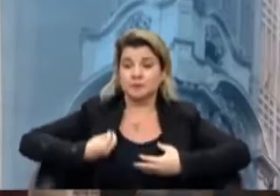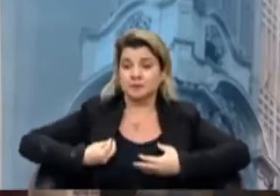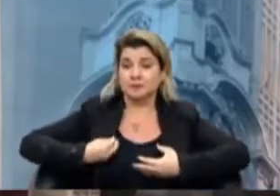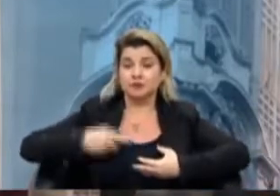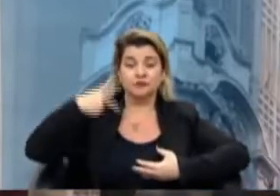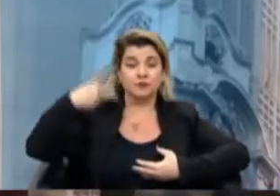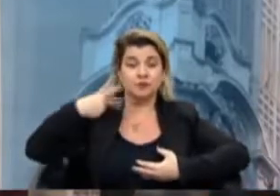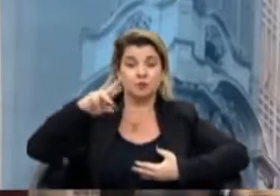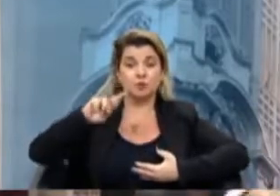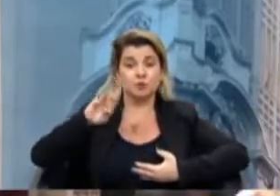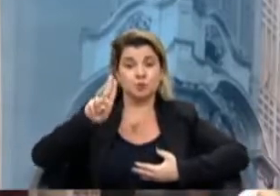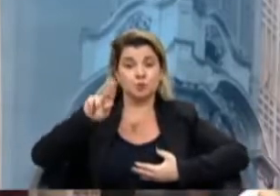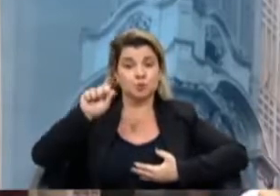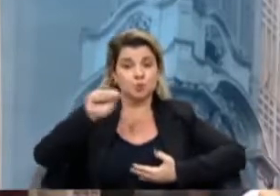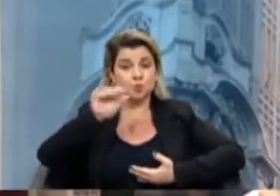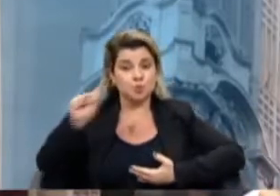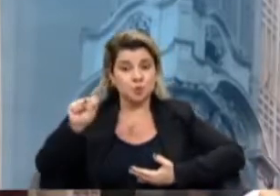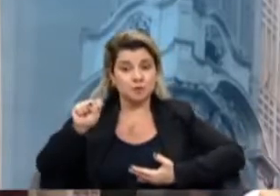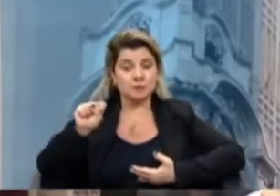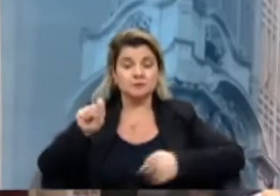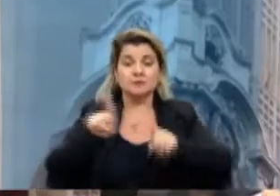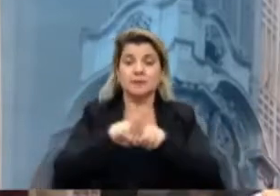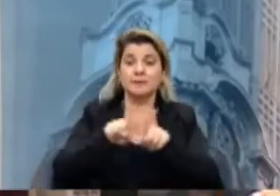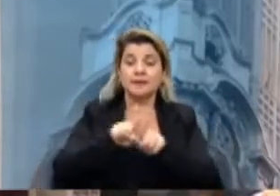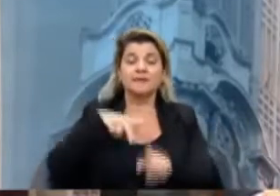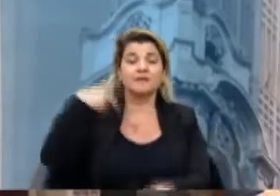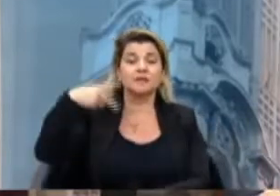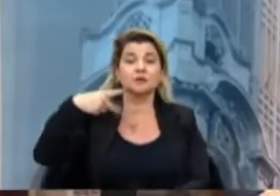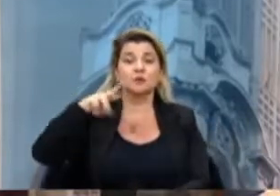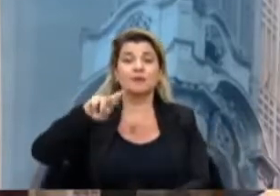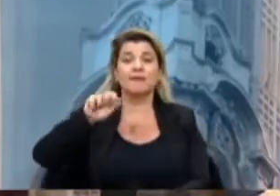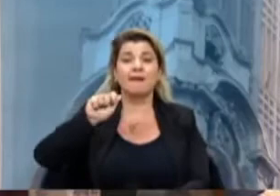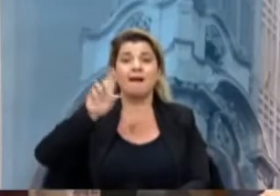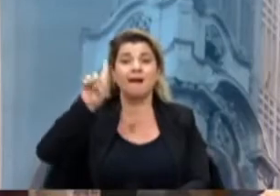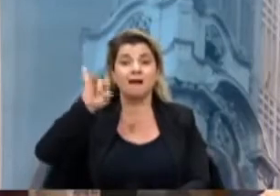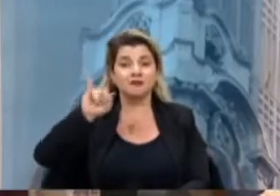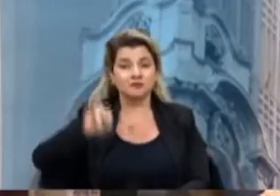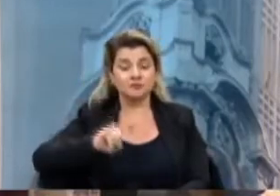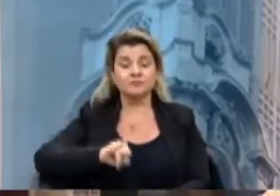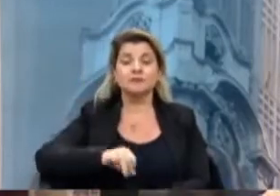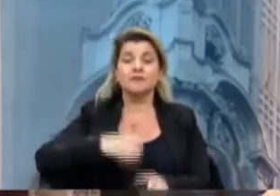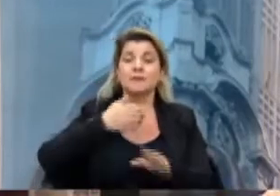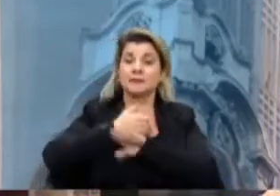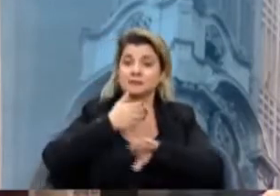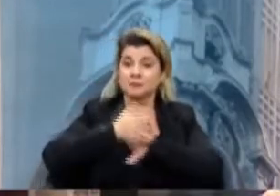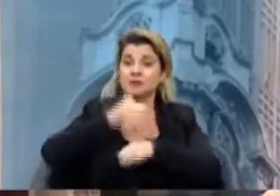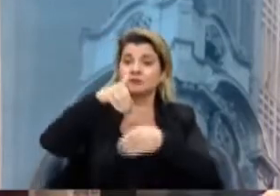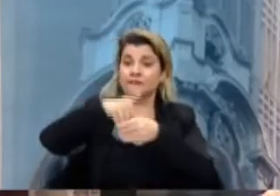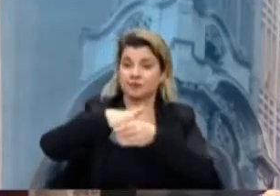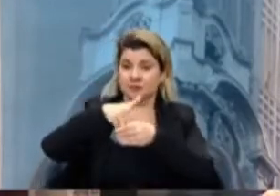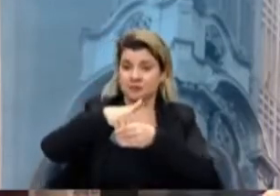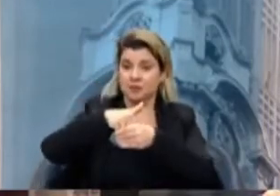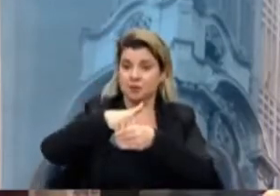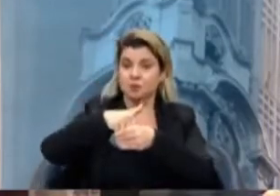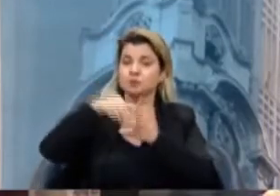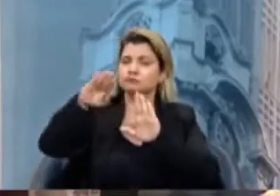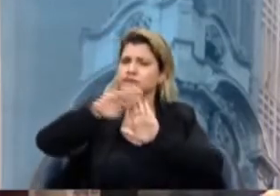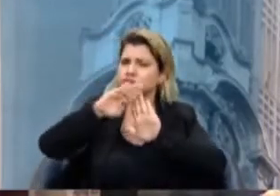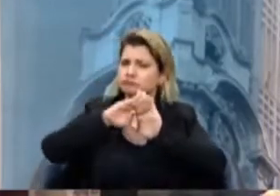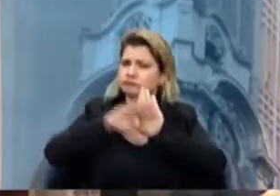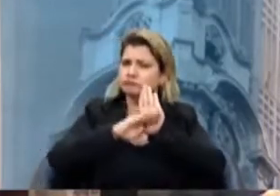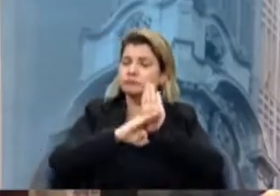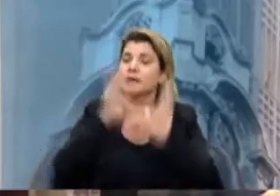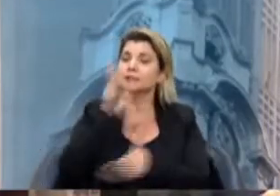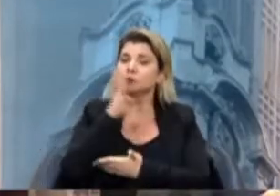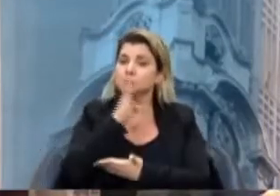estão presentes o vereador Rádio, que participaram da votação do parecer. É do regimento a urgência,